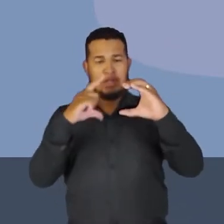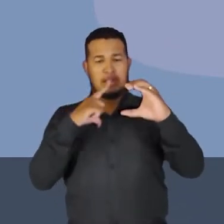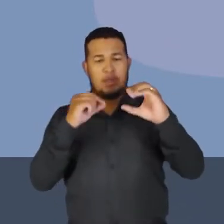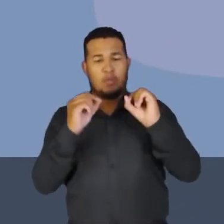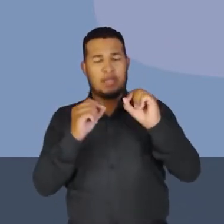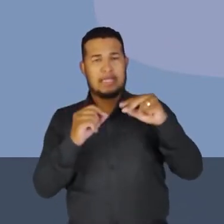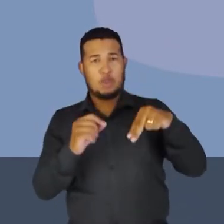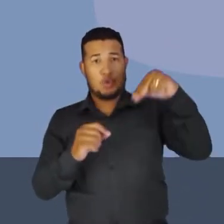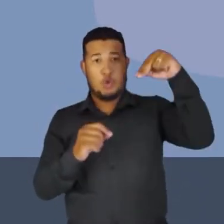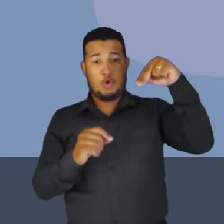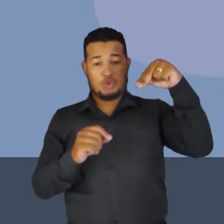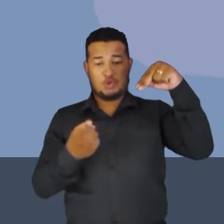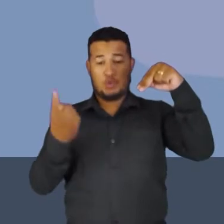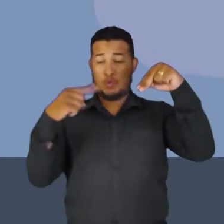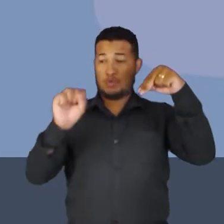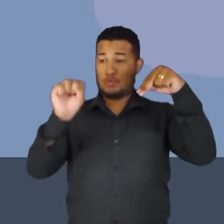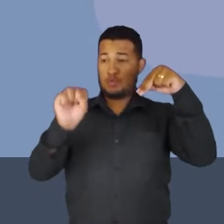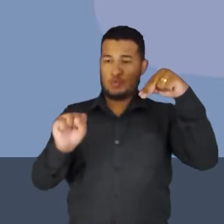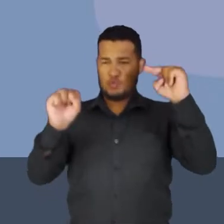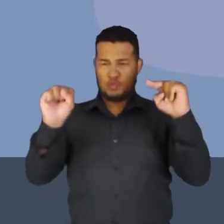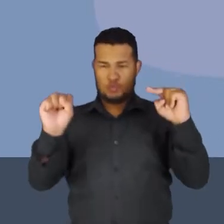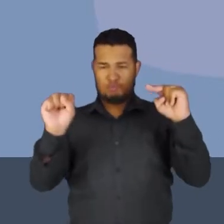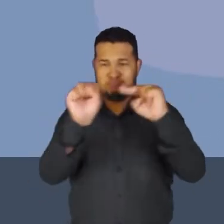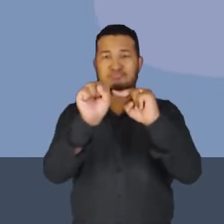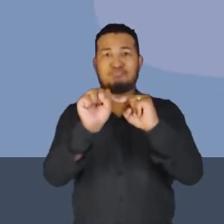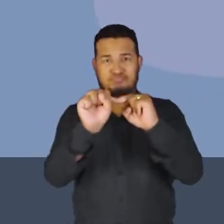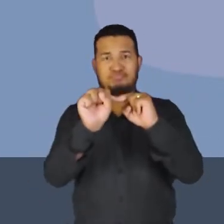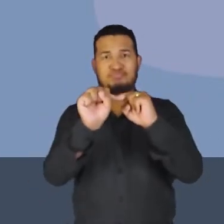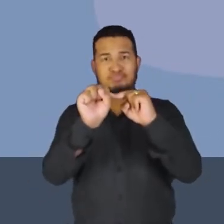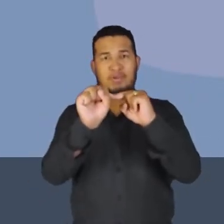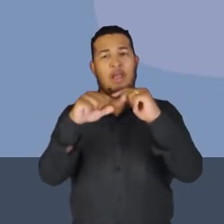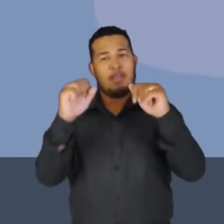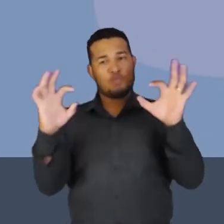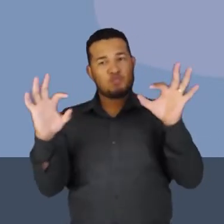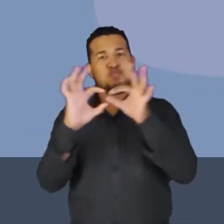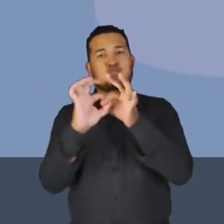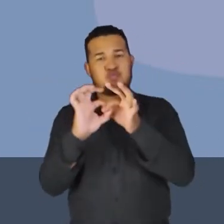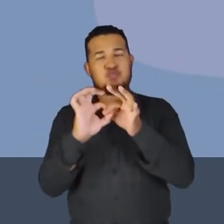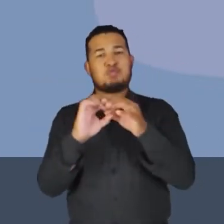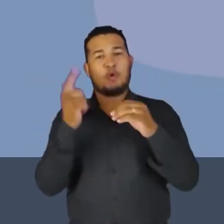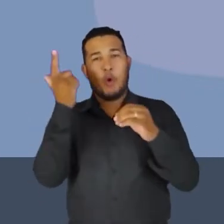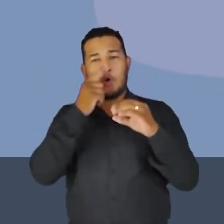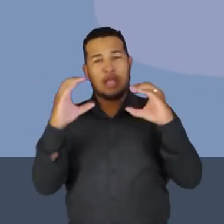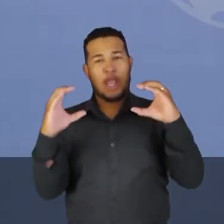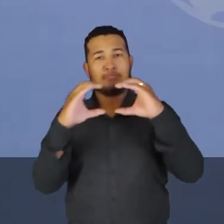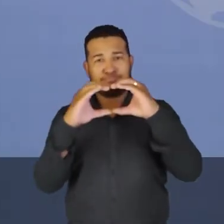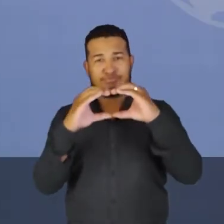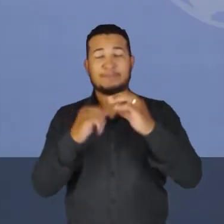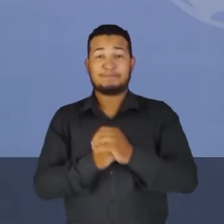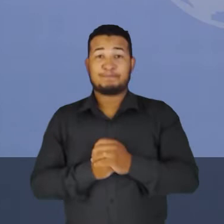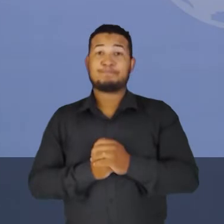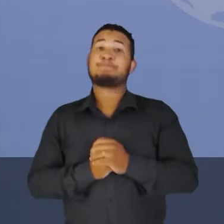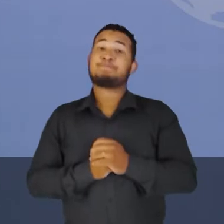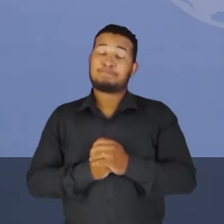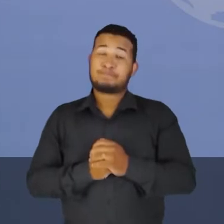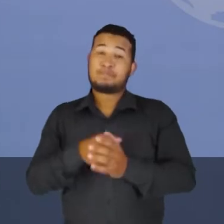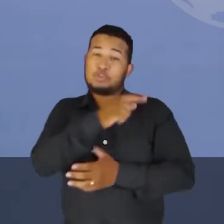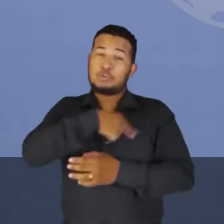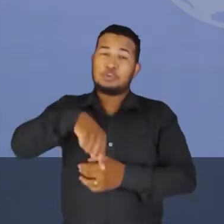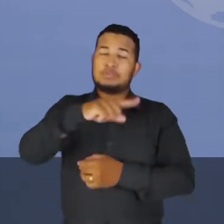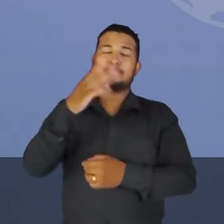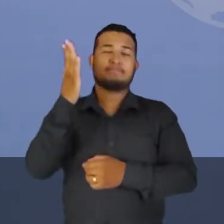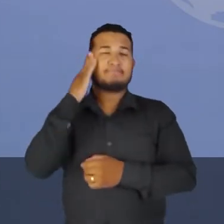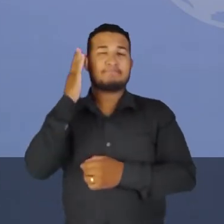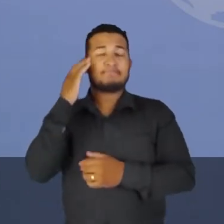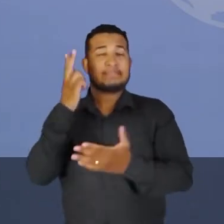tem o polo norte e do outro você tem o polo sul. Nós, volta para mim, nós costumamos dizer